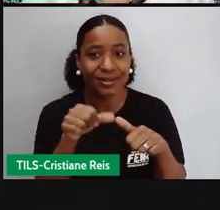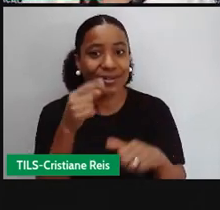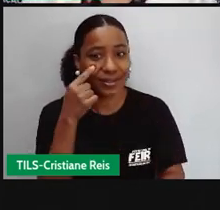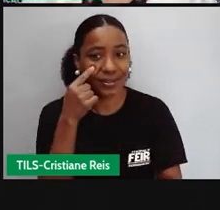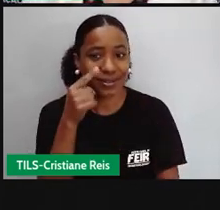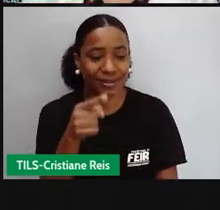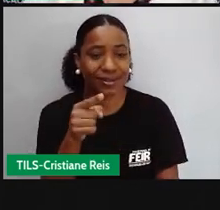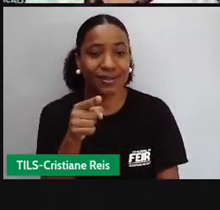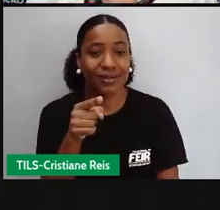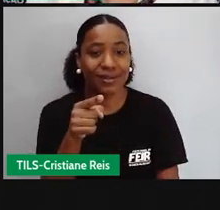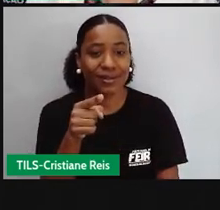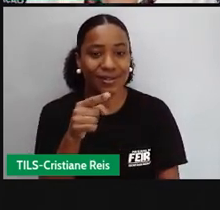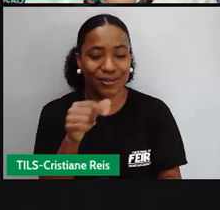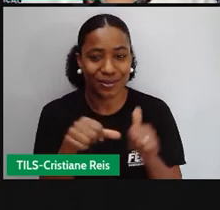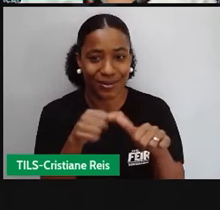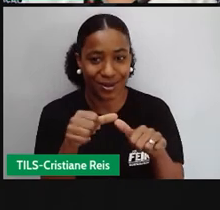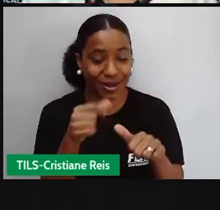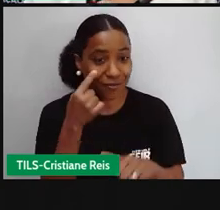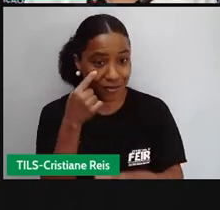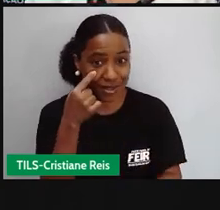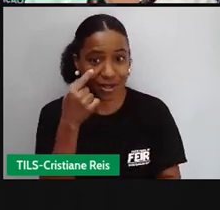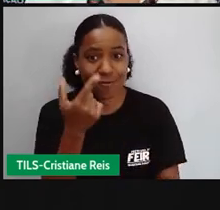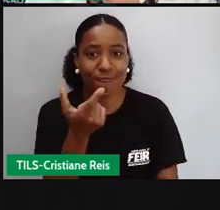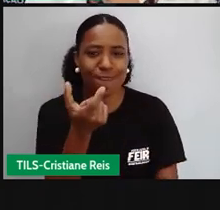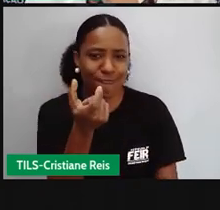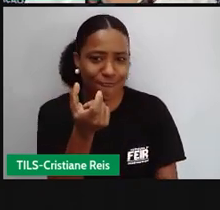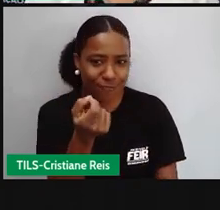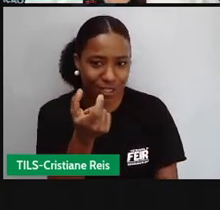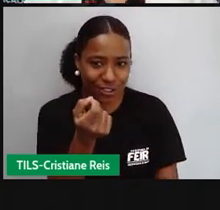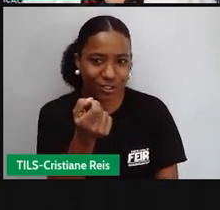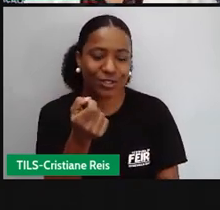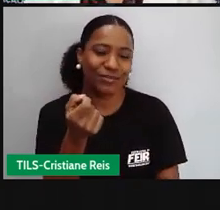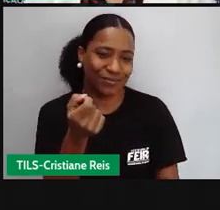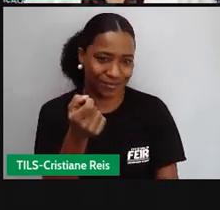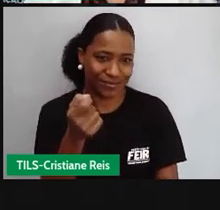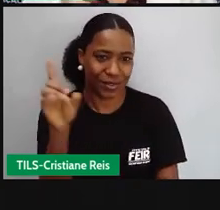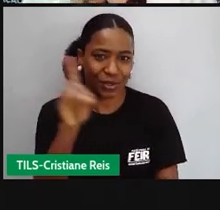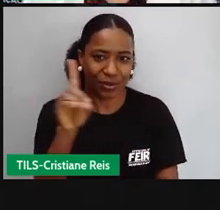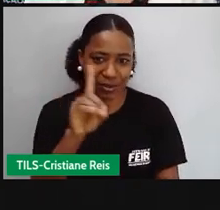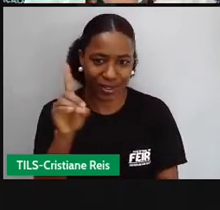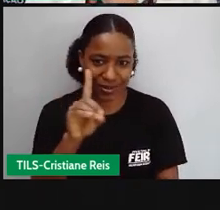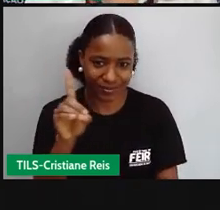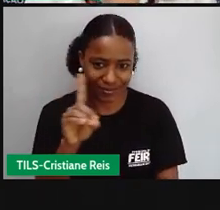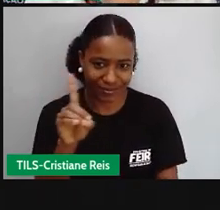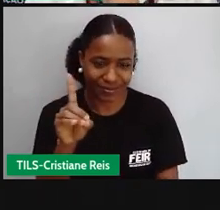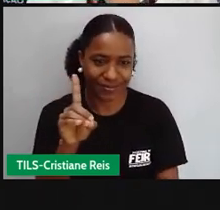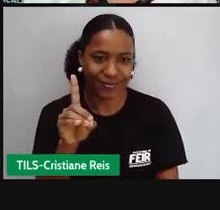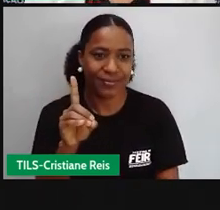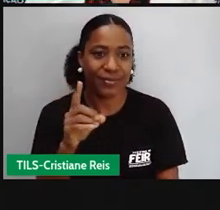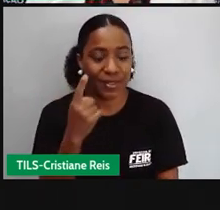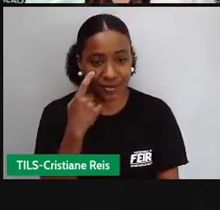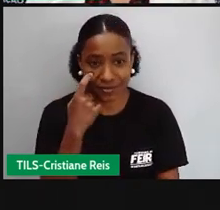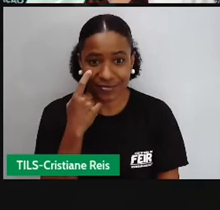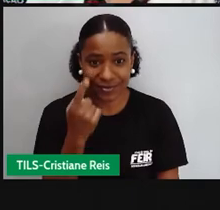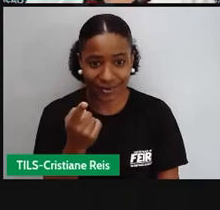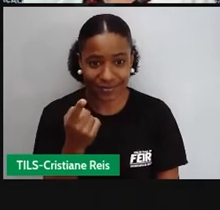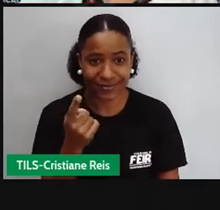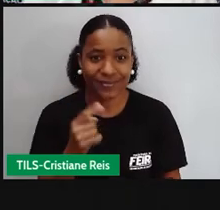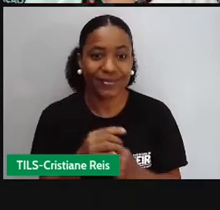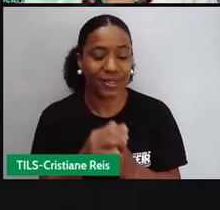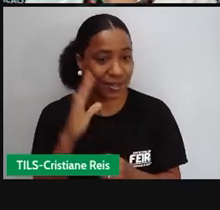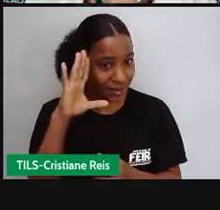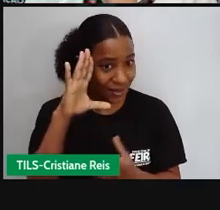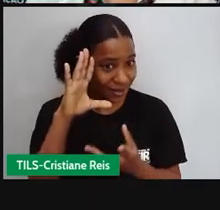are 20 dólares. Eles custam 20 dólares. Ok? Did you understand me?